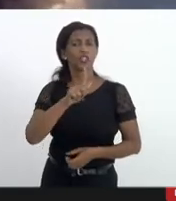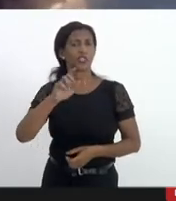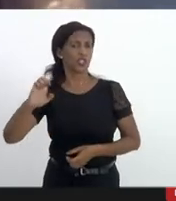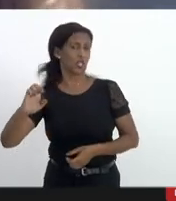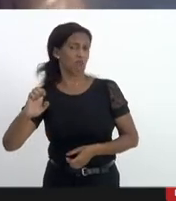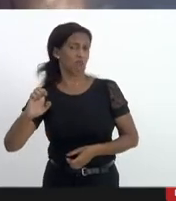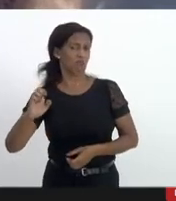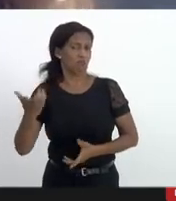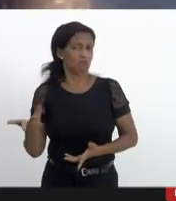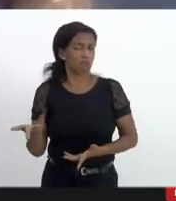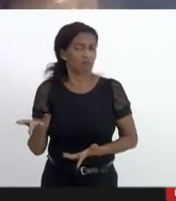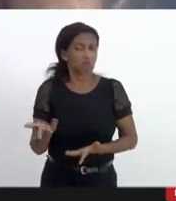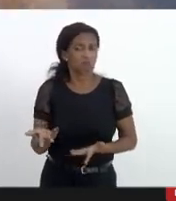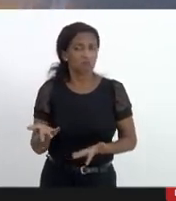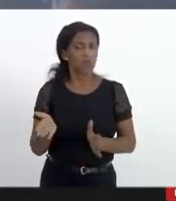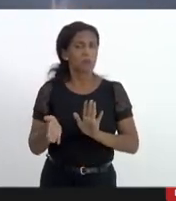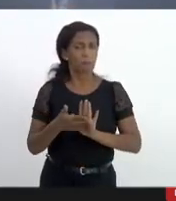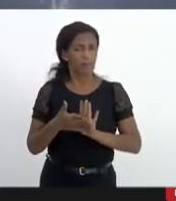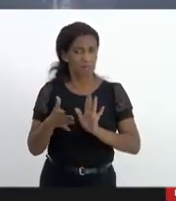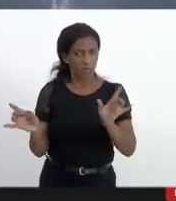algum parecer nesse sentido